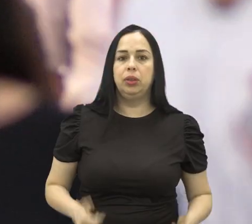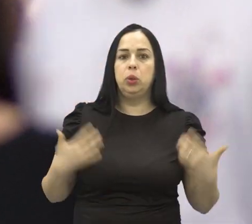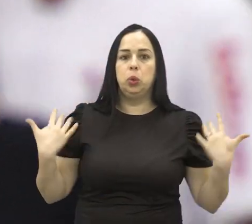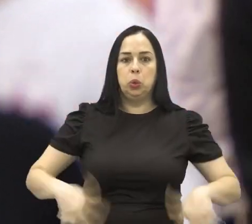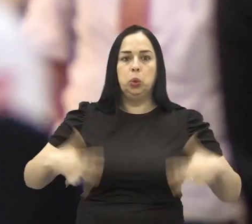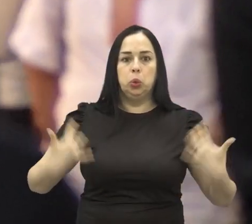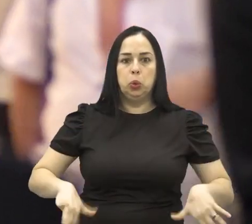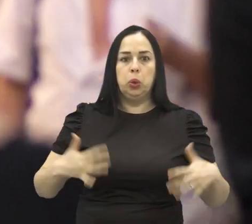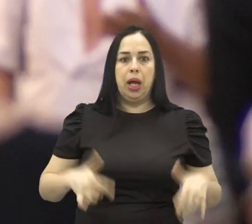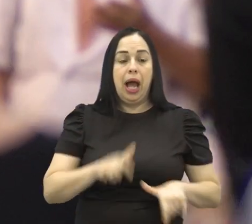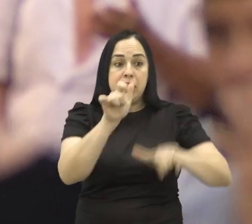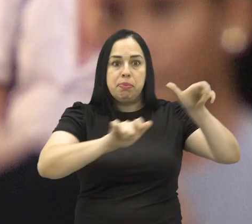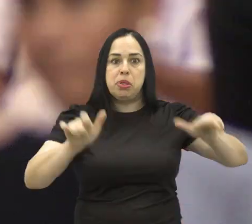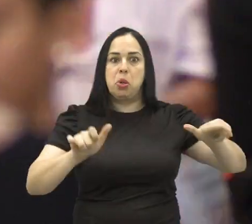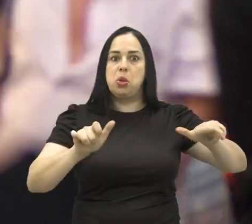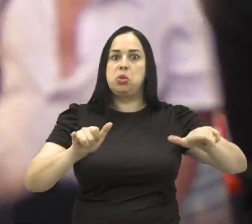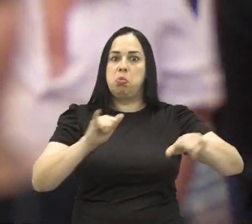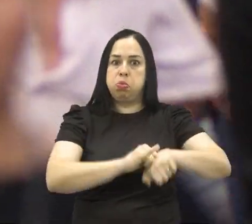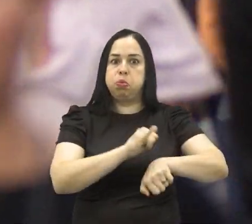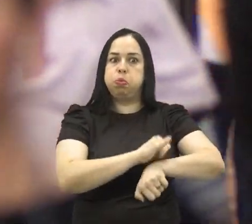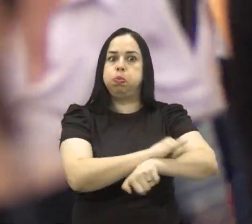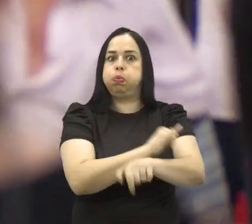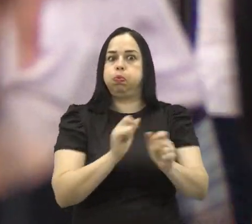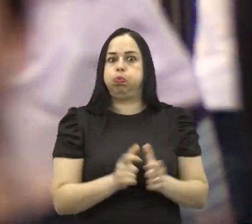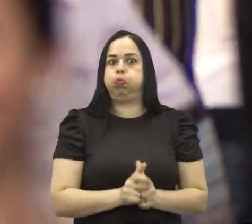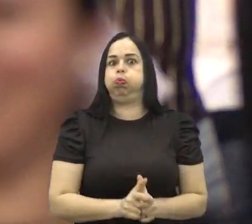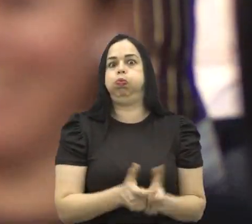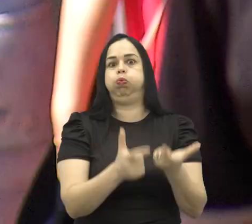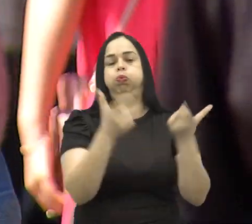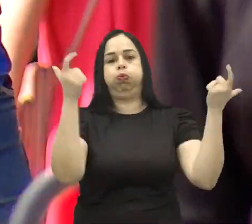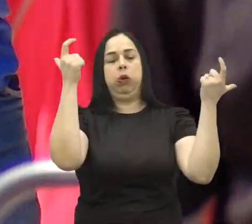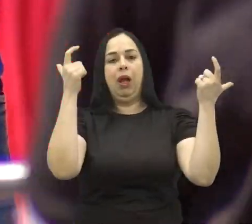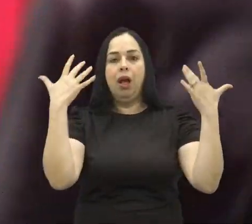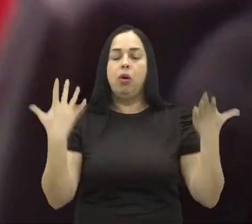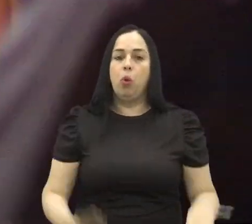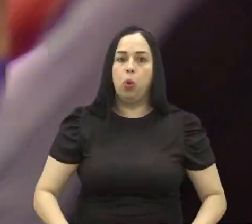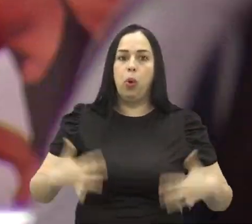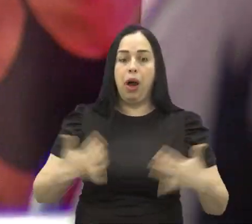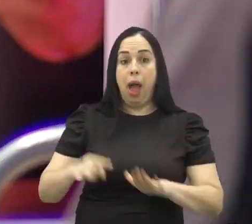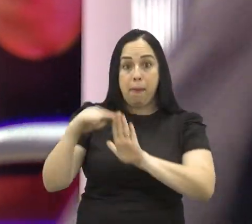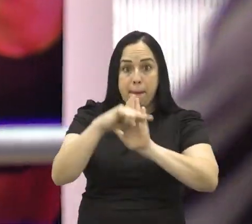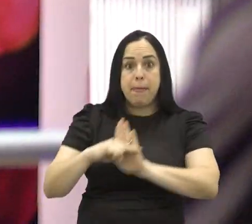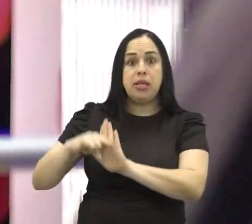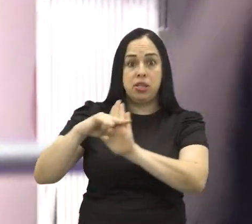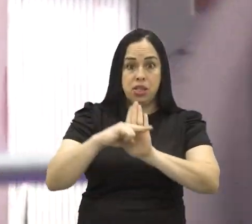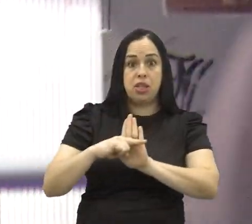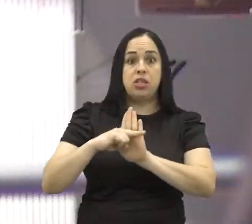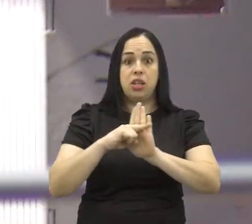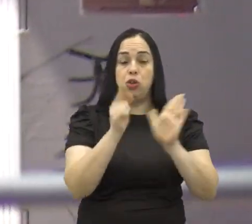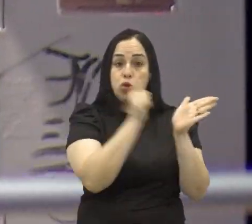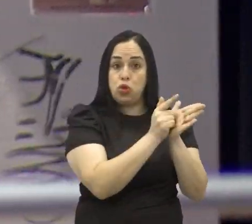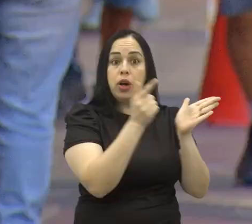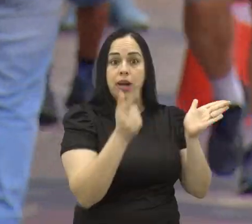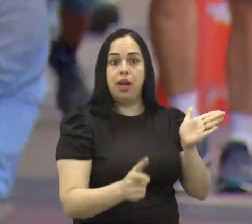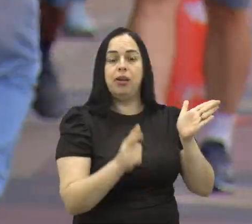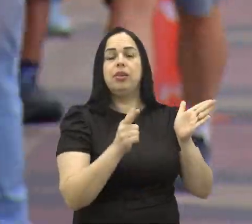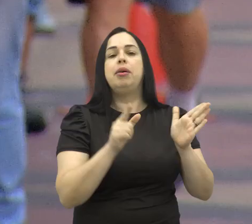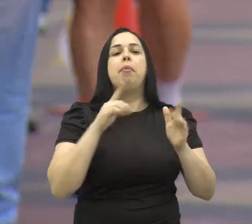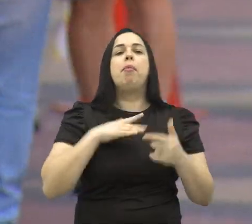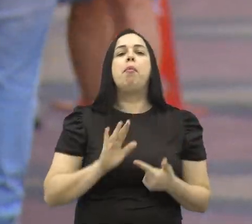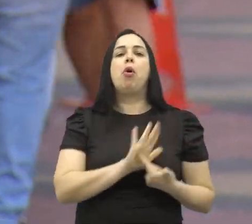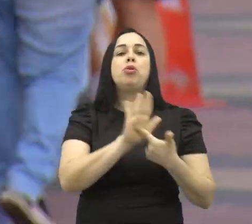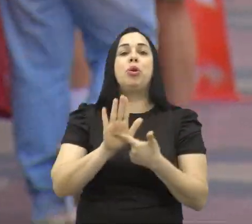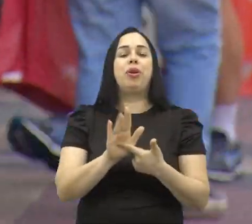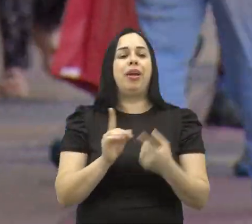O número de pessoas acima do peso vem crescendo no país. Essa é a conclusão de uma pesquisa da Atafolha que